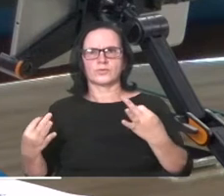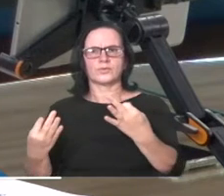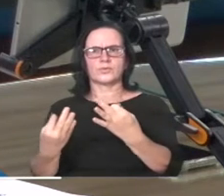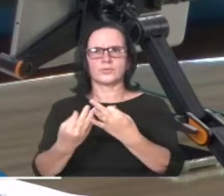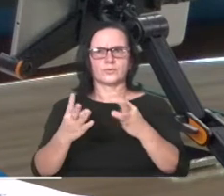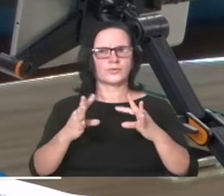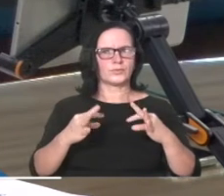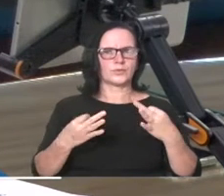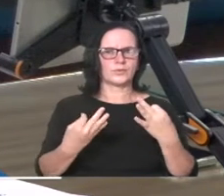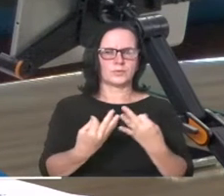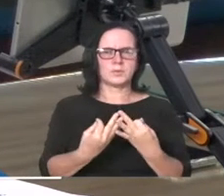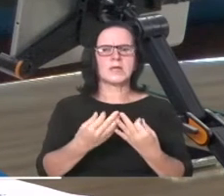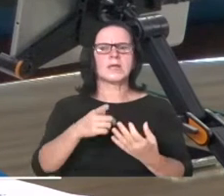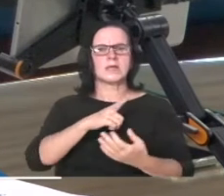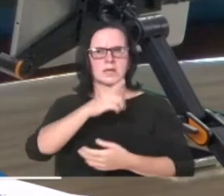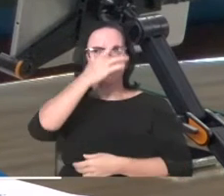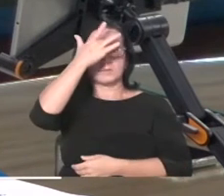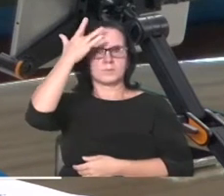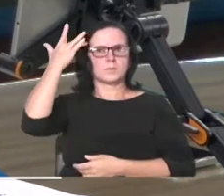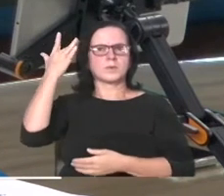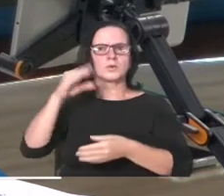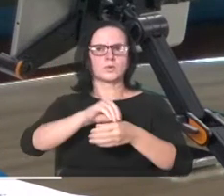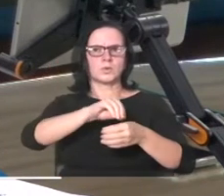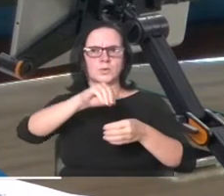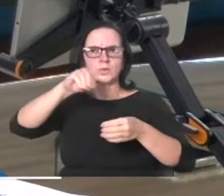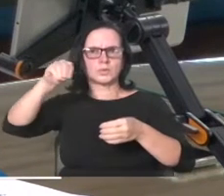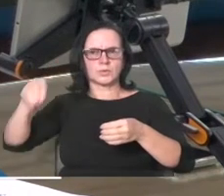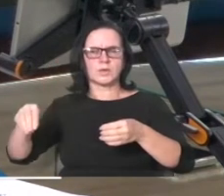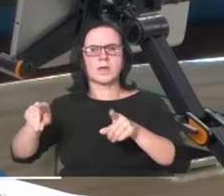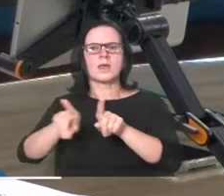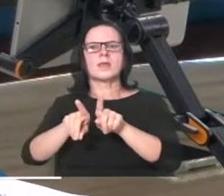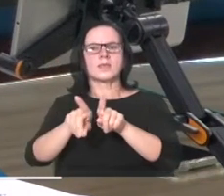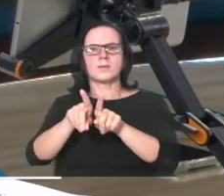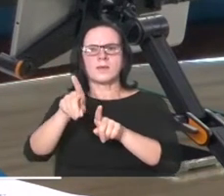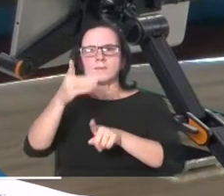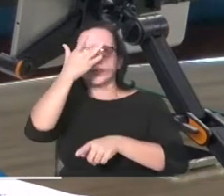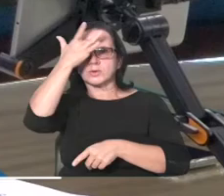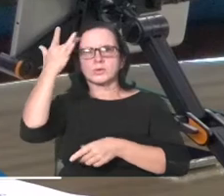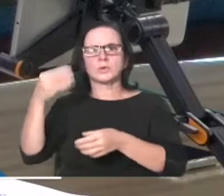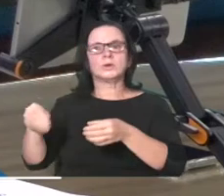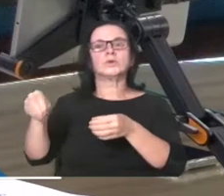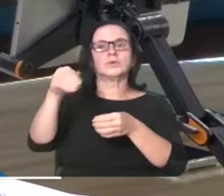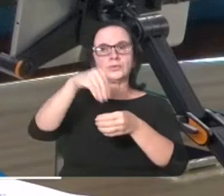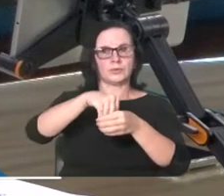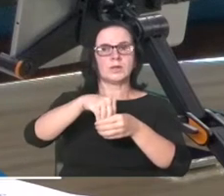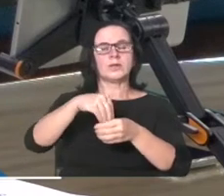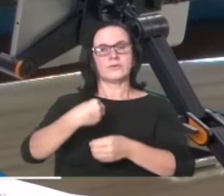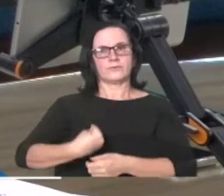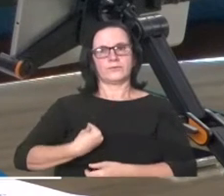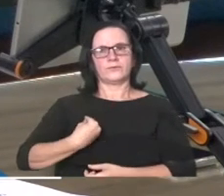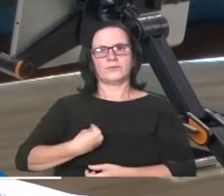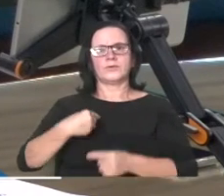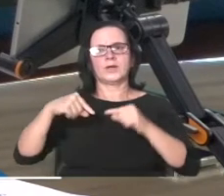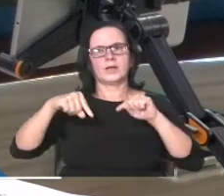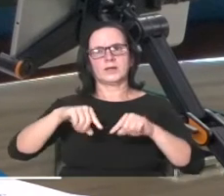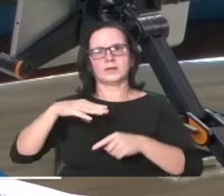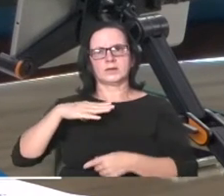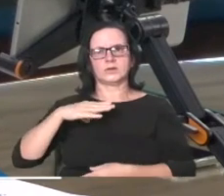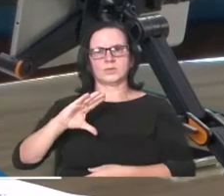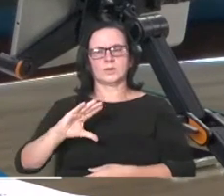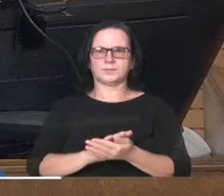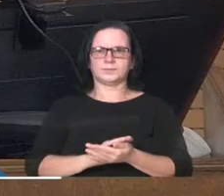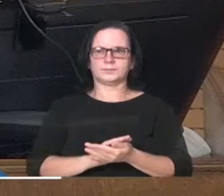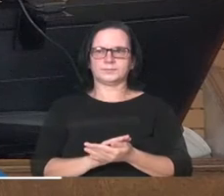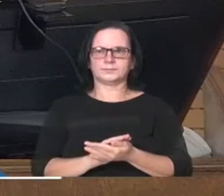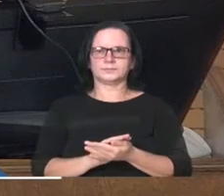Também do vereador, foi aprovado o pedido de reabertura de SEV, que discutirá a regularização fundiária